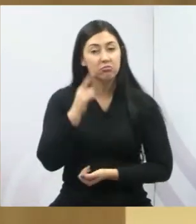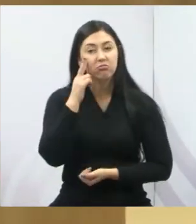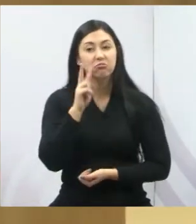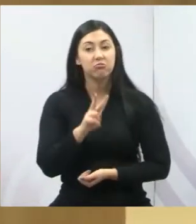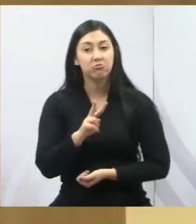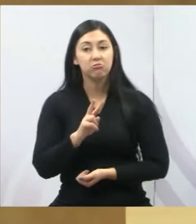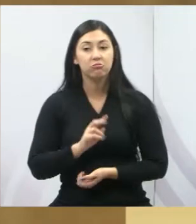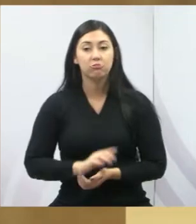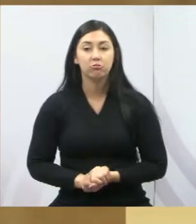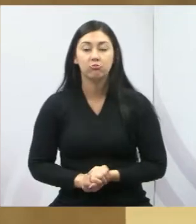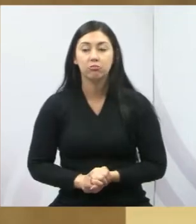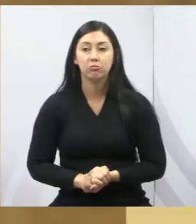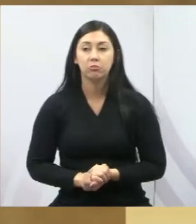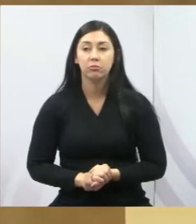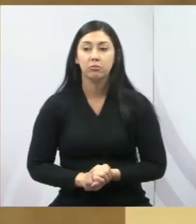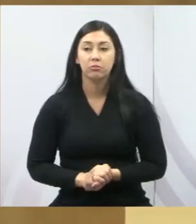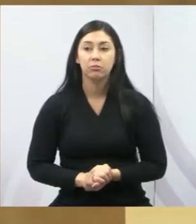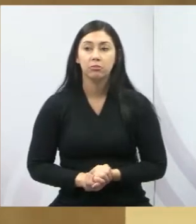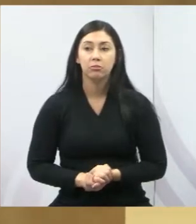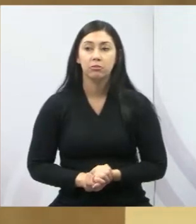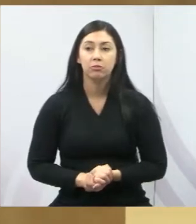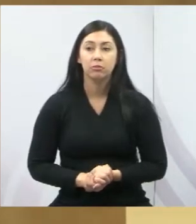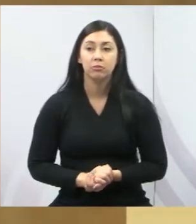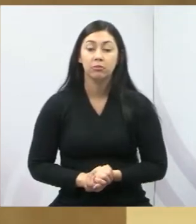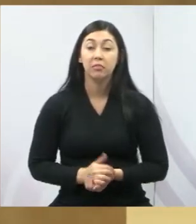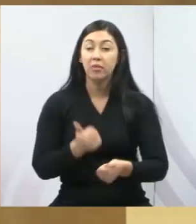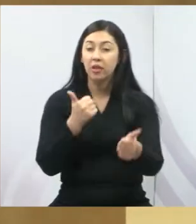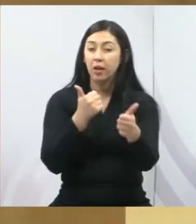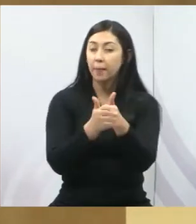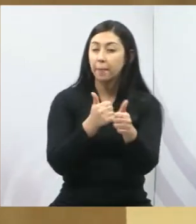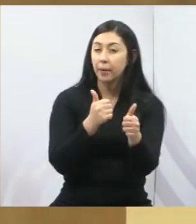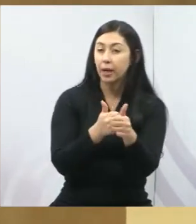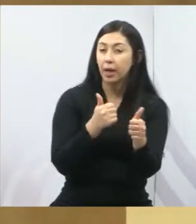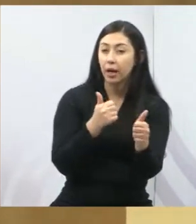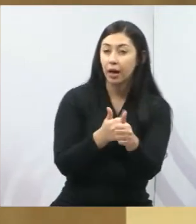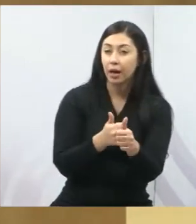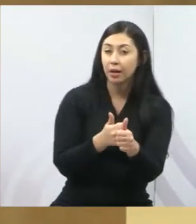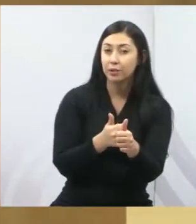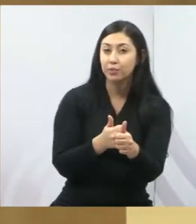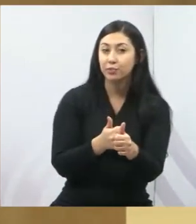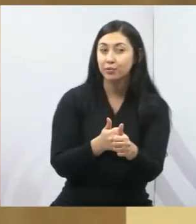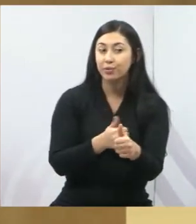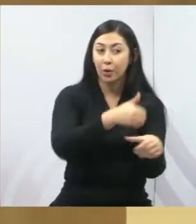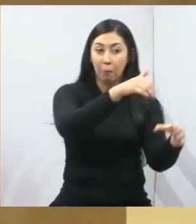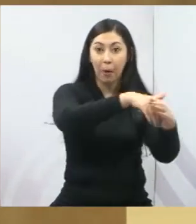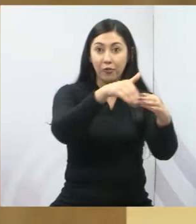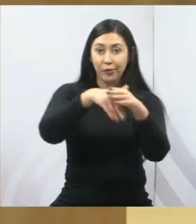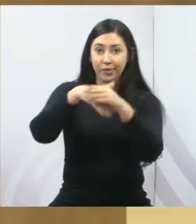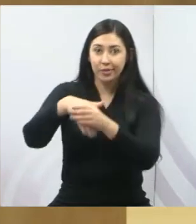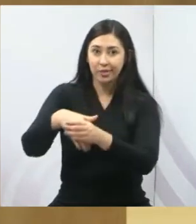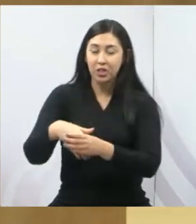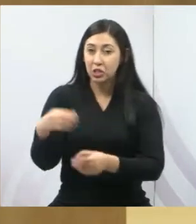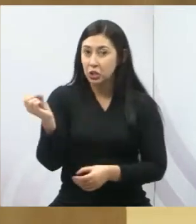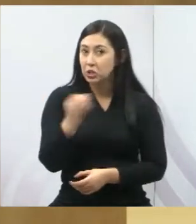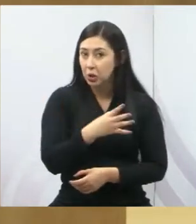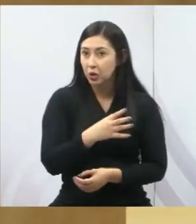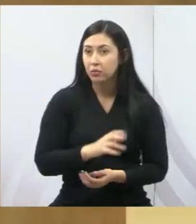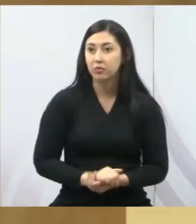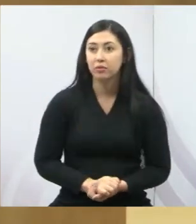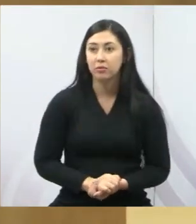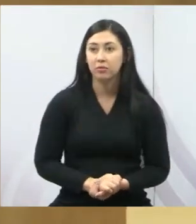aqui que vai se aproximando as eleições e as coisas